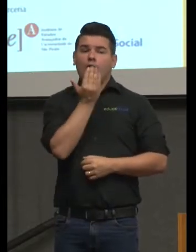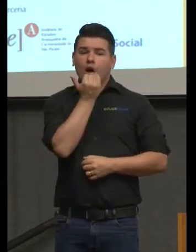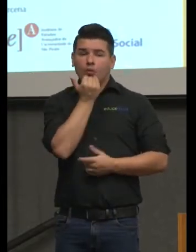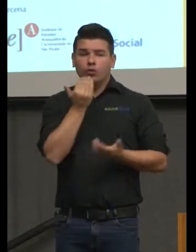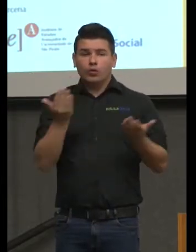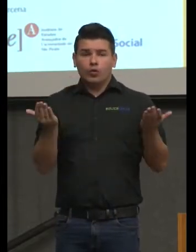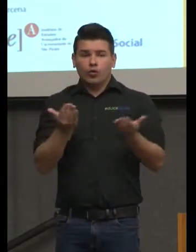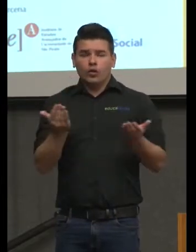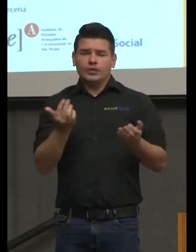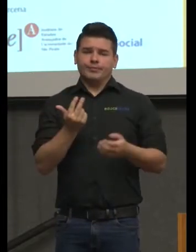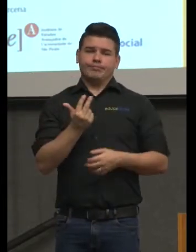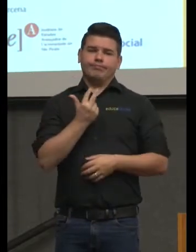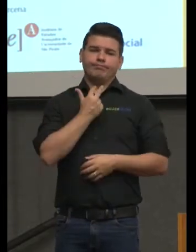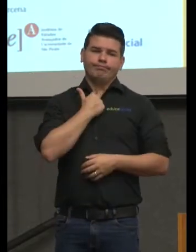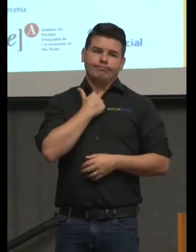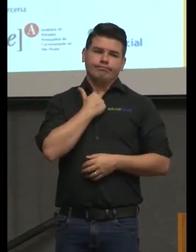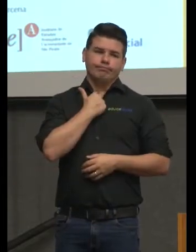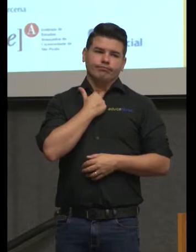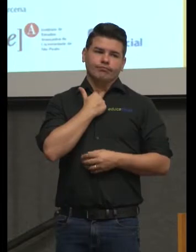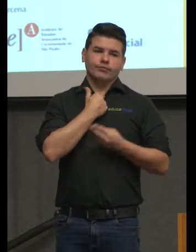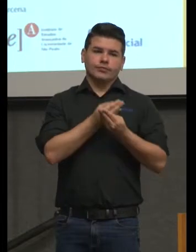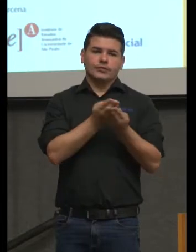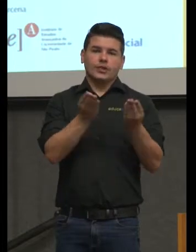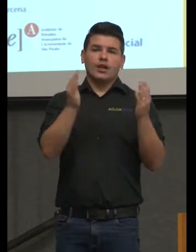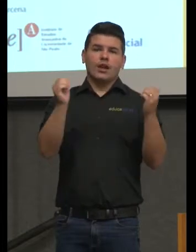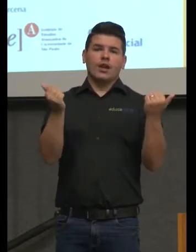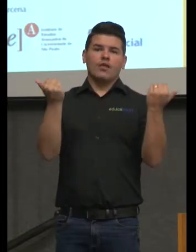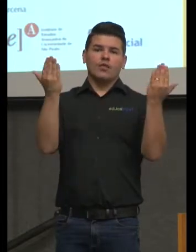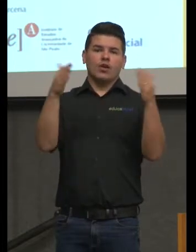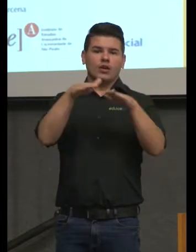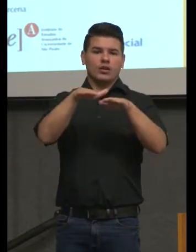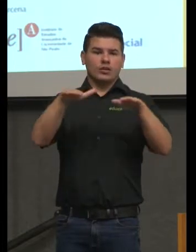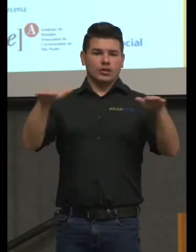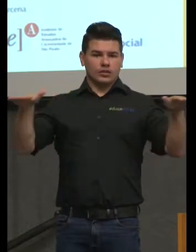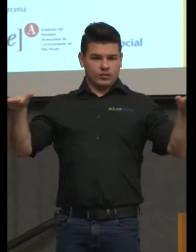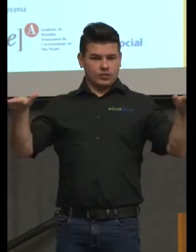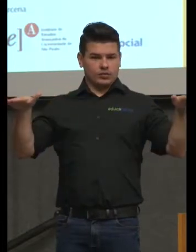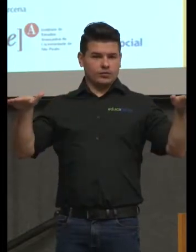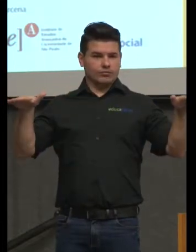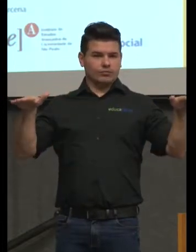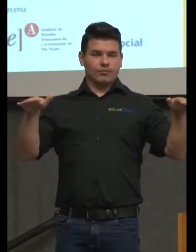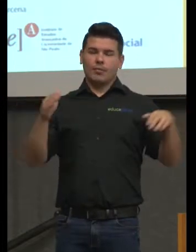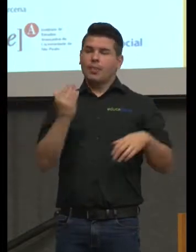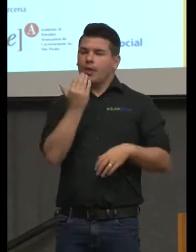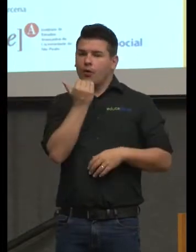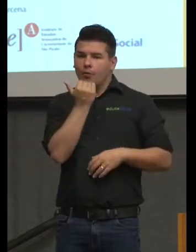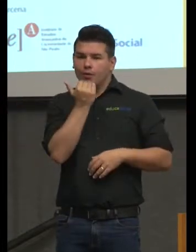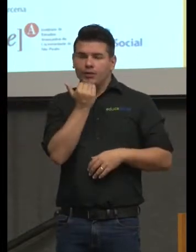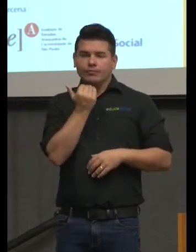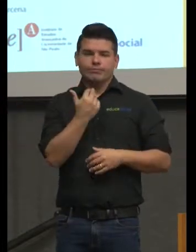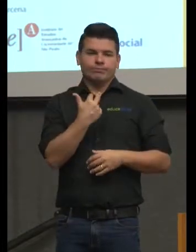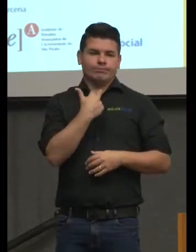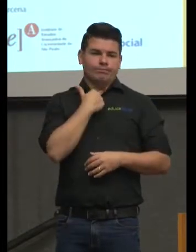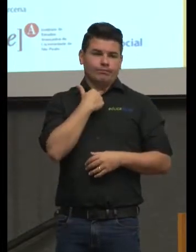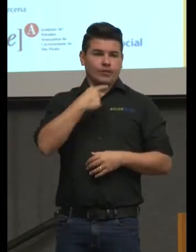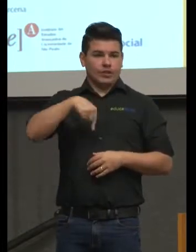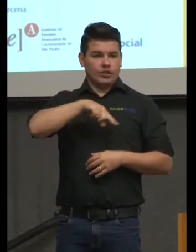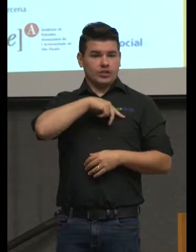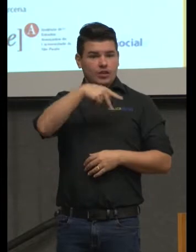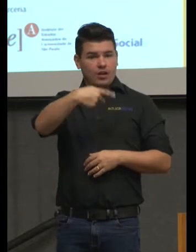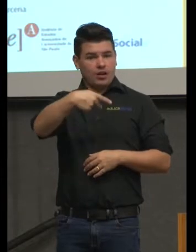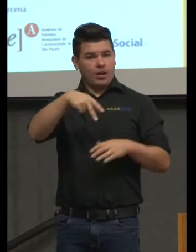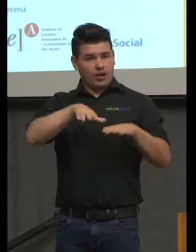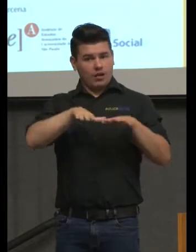não foi possível ter a disponibilidade do espaço lá da Fefeleche. Então, nós tivemos que fazer aqui